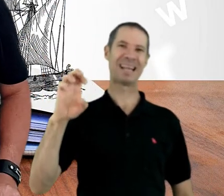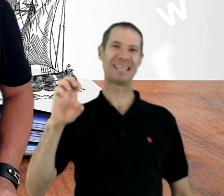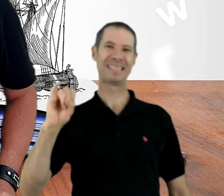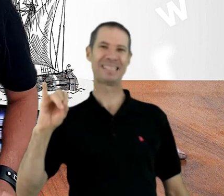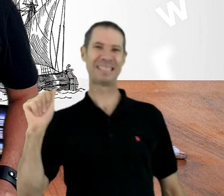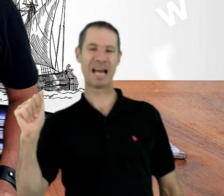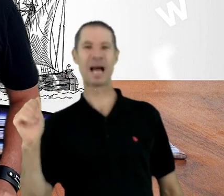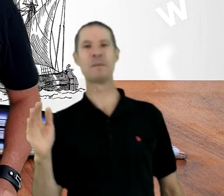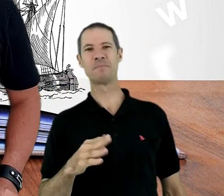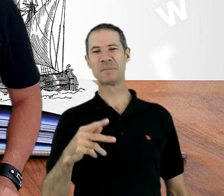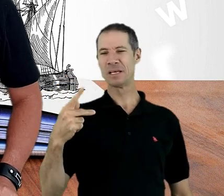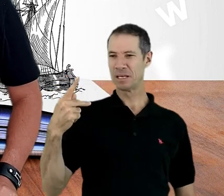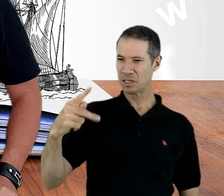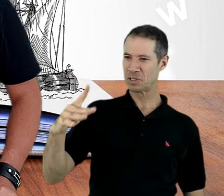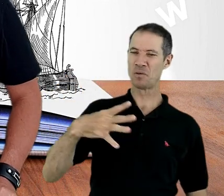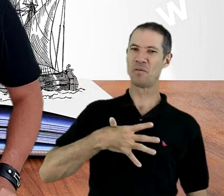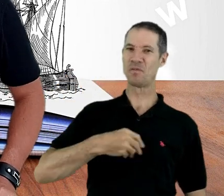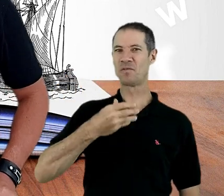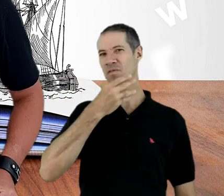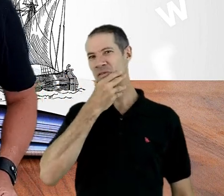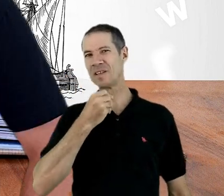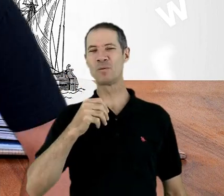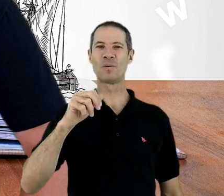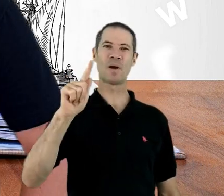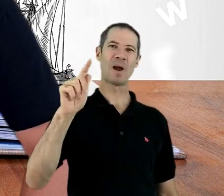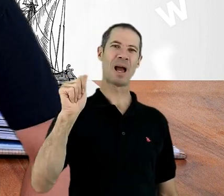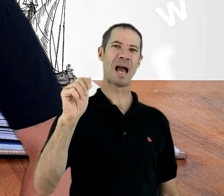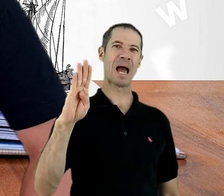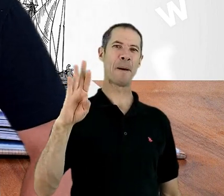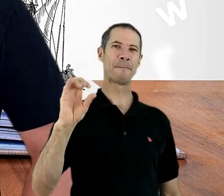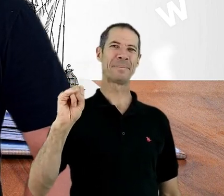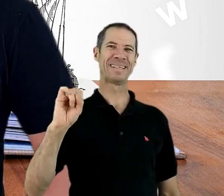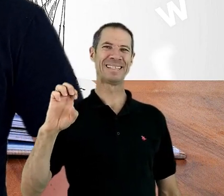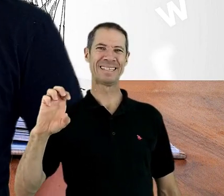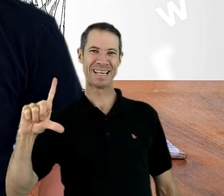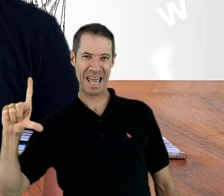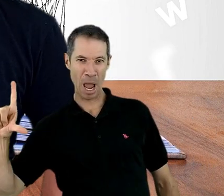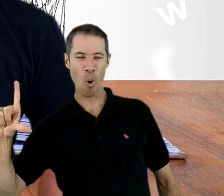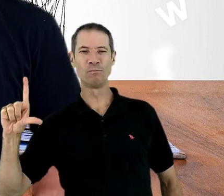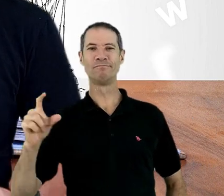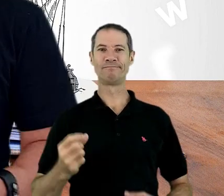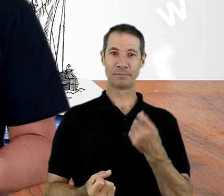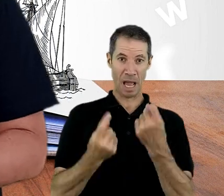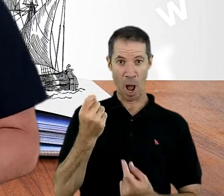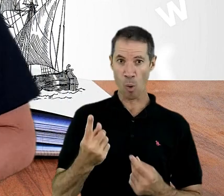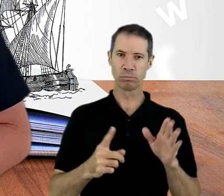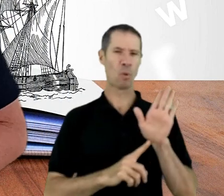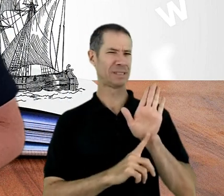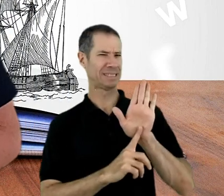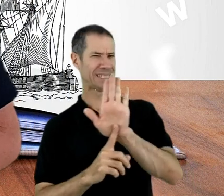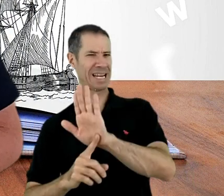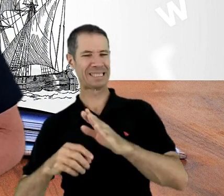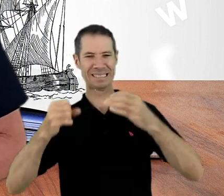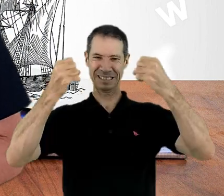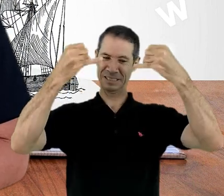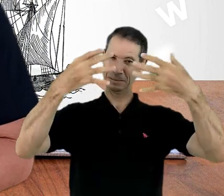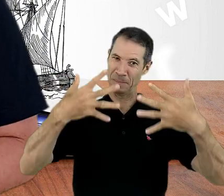Gabrielzinho, servo do Senhor. Amém? Algo que eu gostaria de explicar